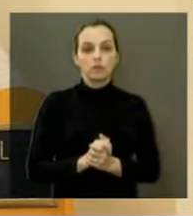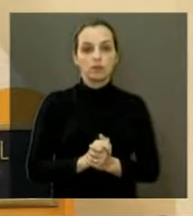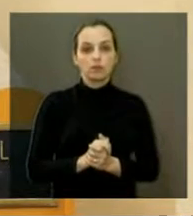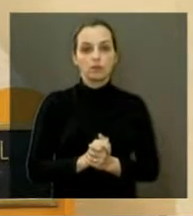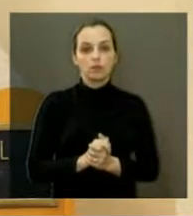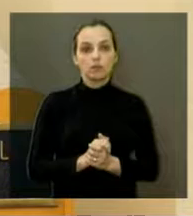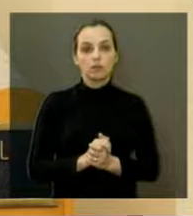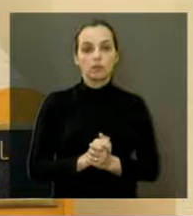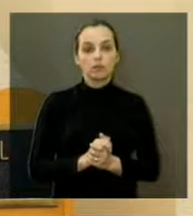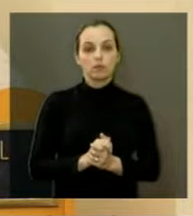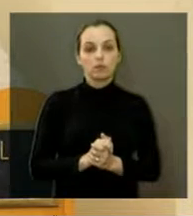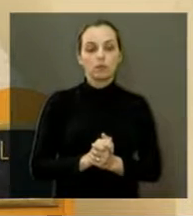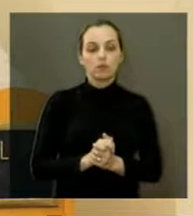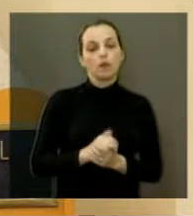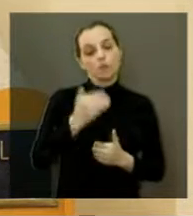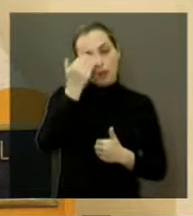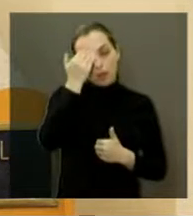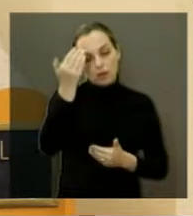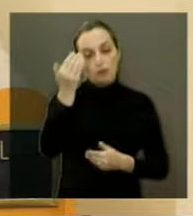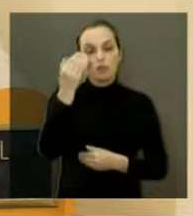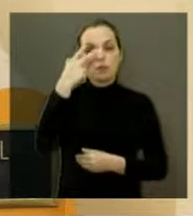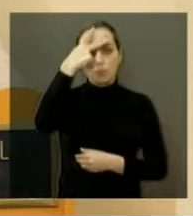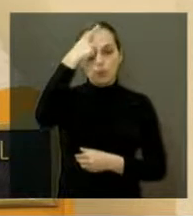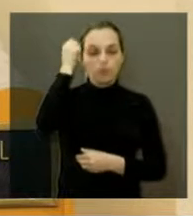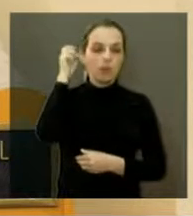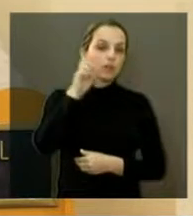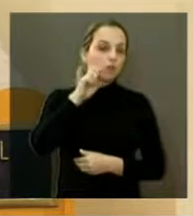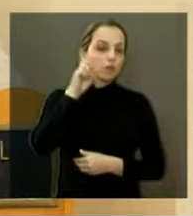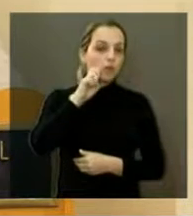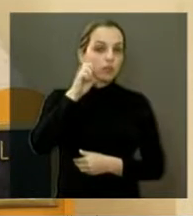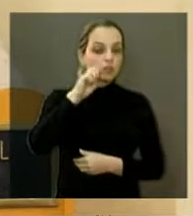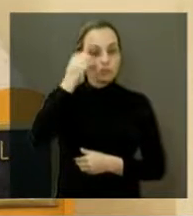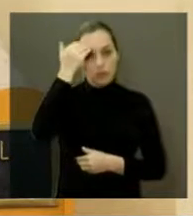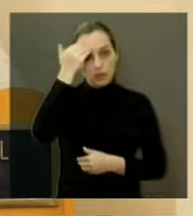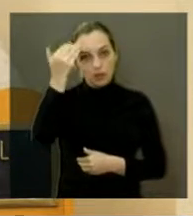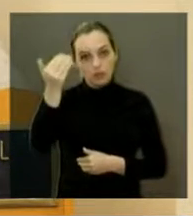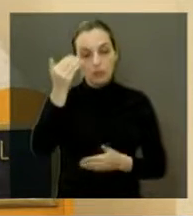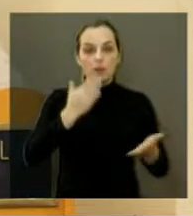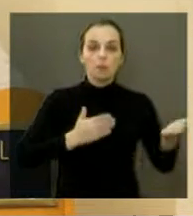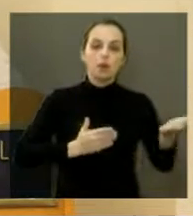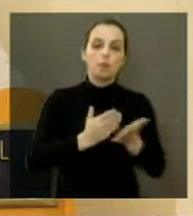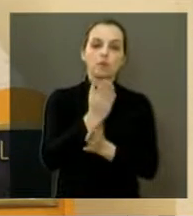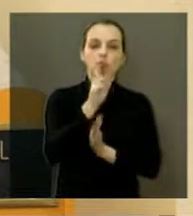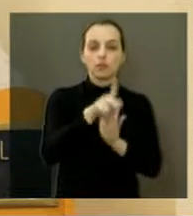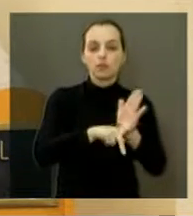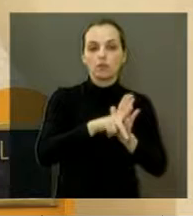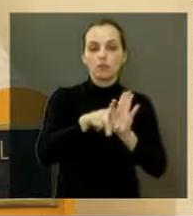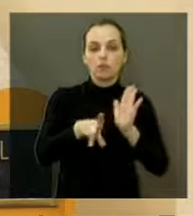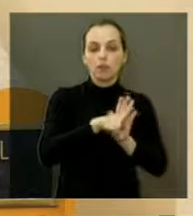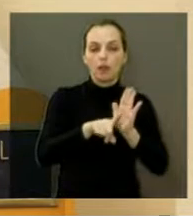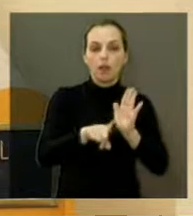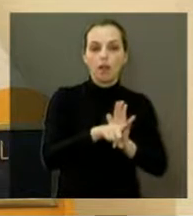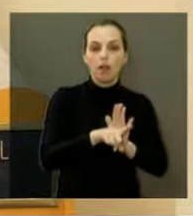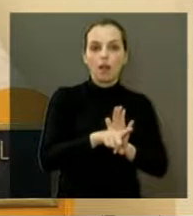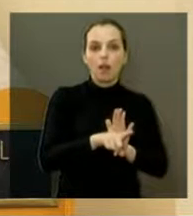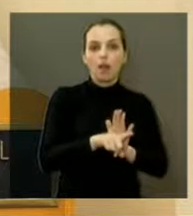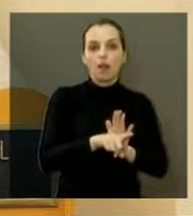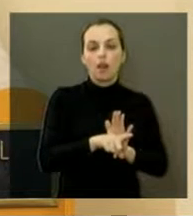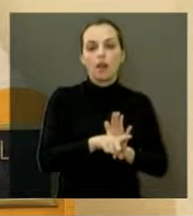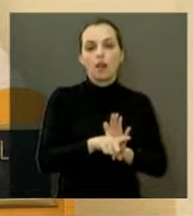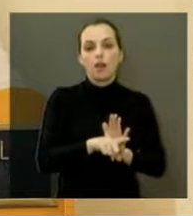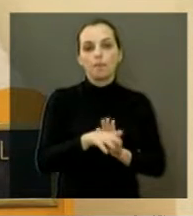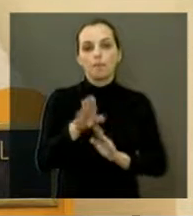PROERDE. Então, eu quero agradecer ao prefeito mais uma vez, o Edinho Silva, que sancionou a lei de minha autoria. Mais de